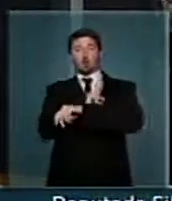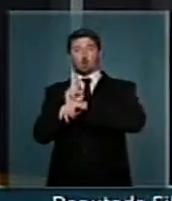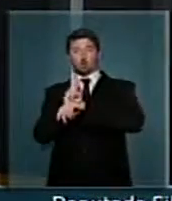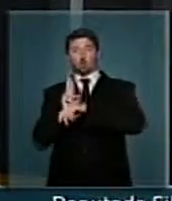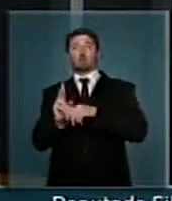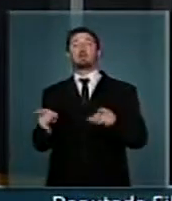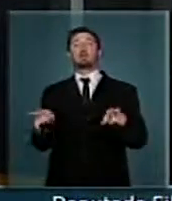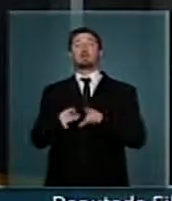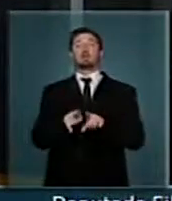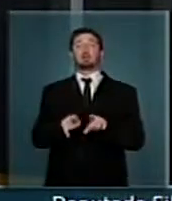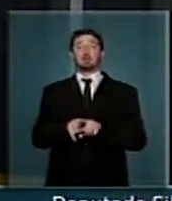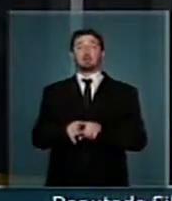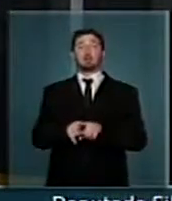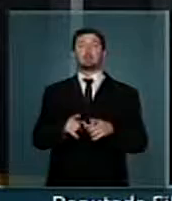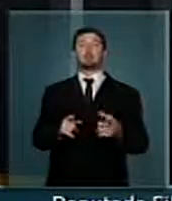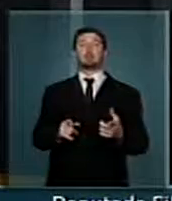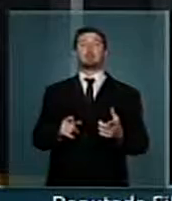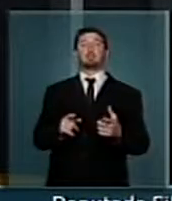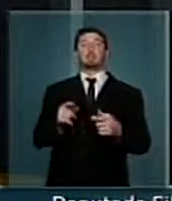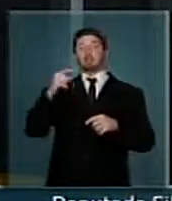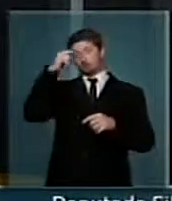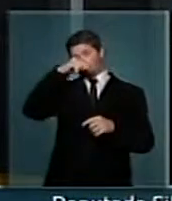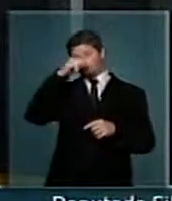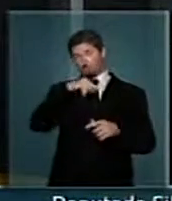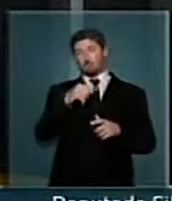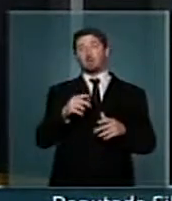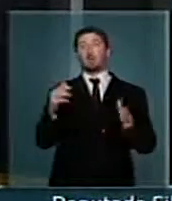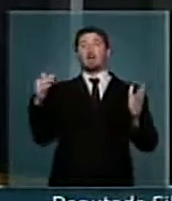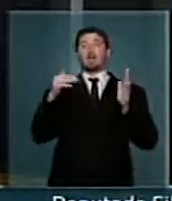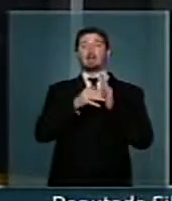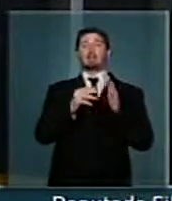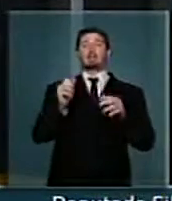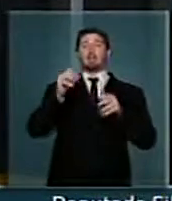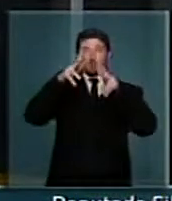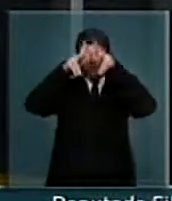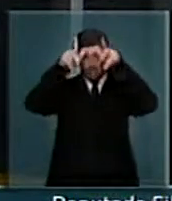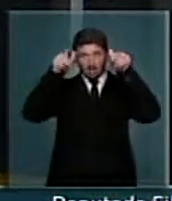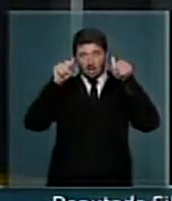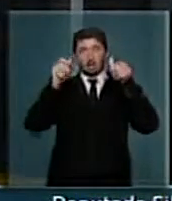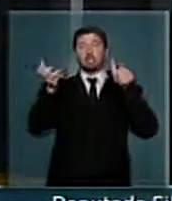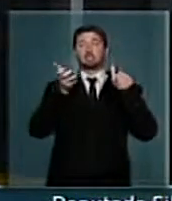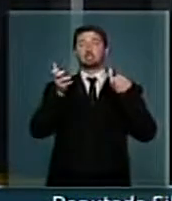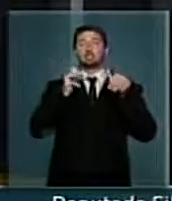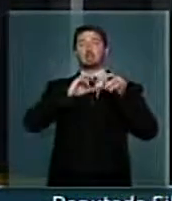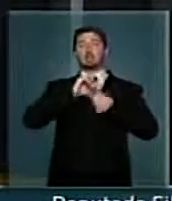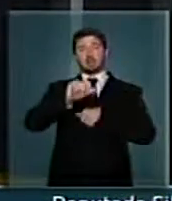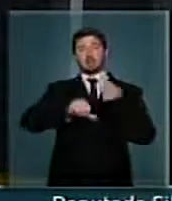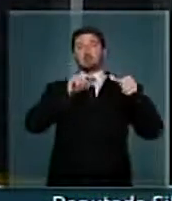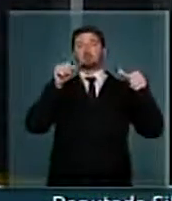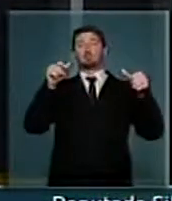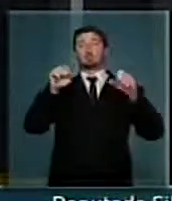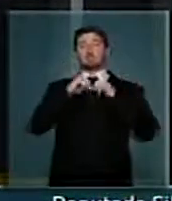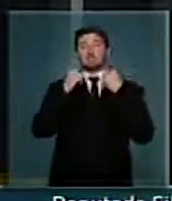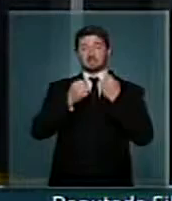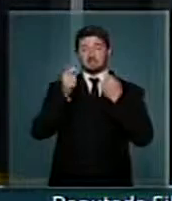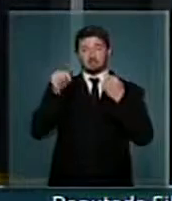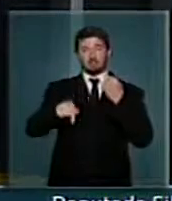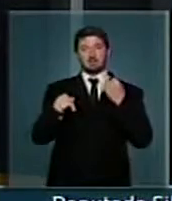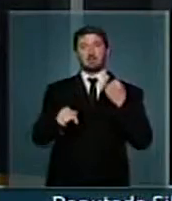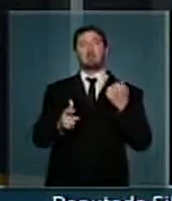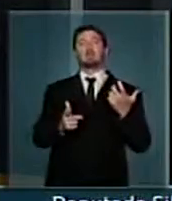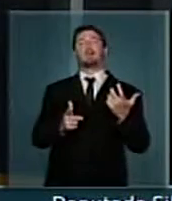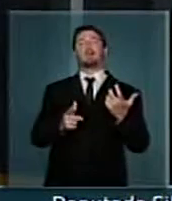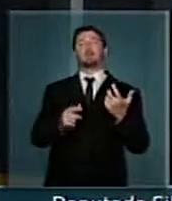ferrovia que está saindo do litoral peruano em direção ao Acre. E queremos transformar este seminário junto com o